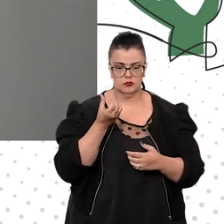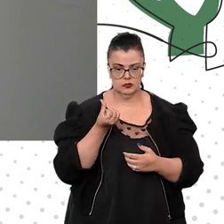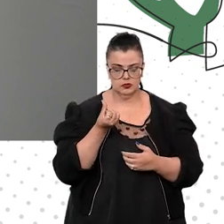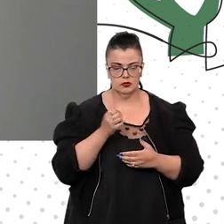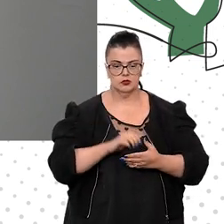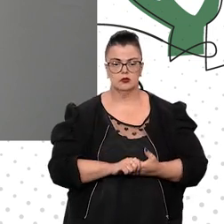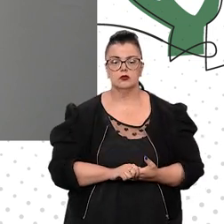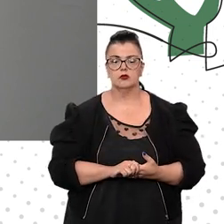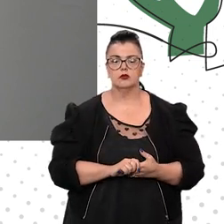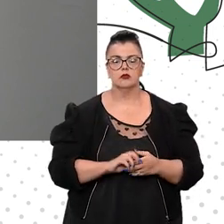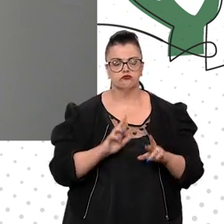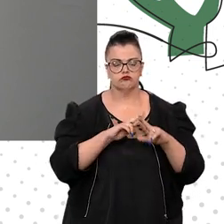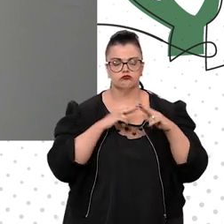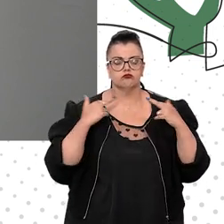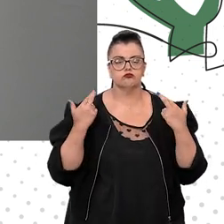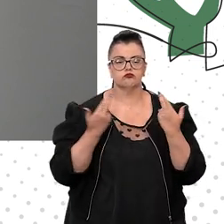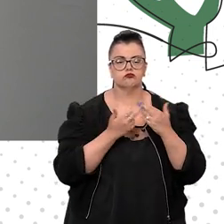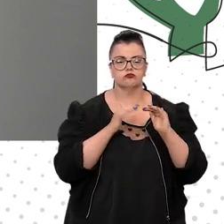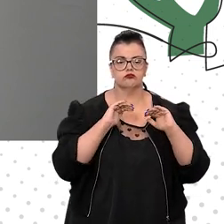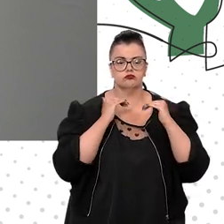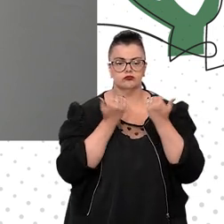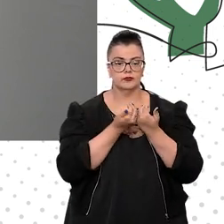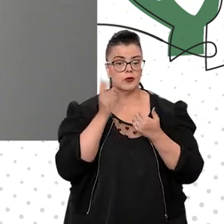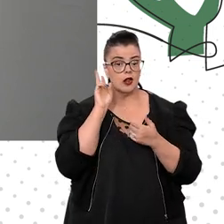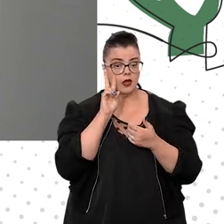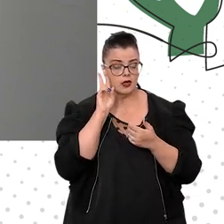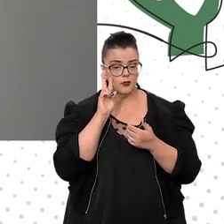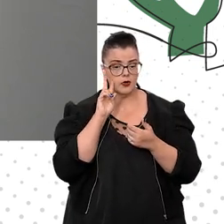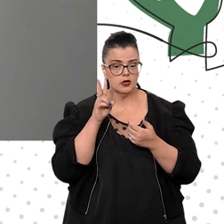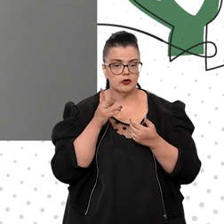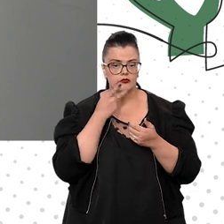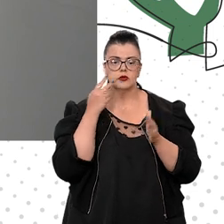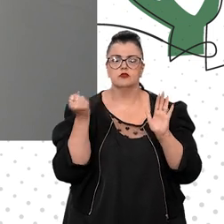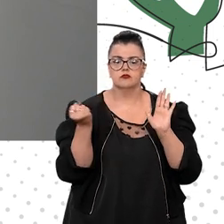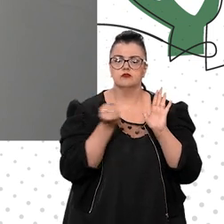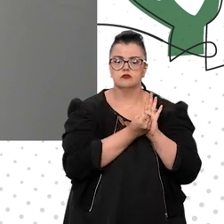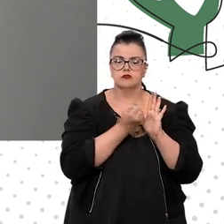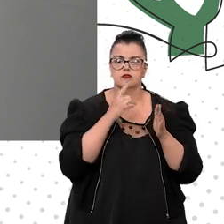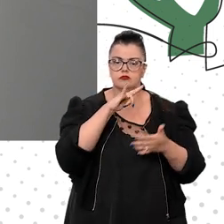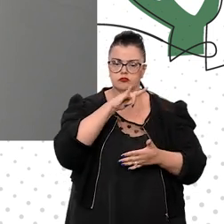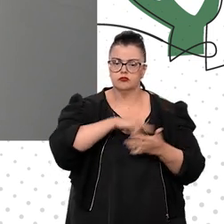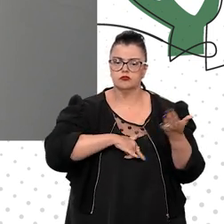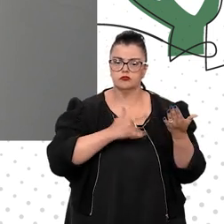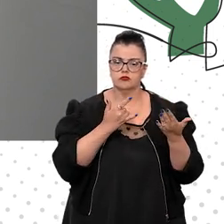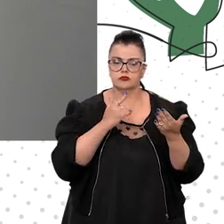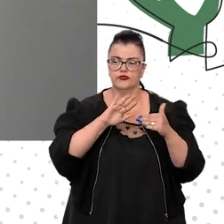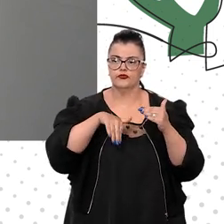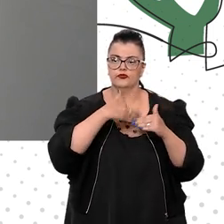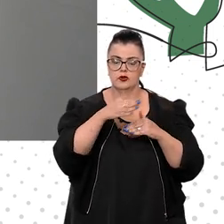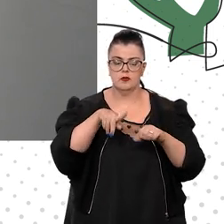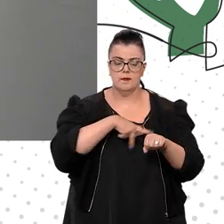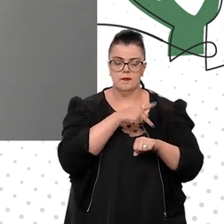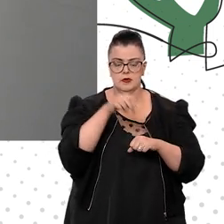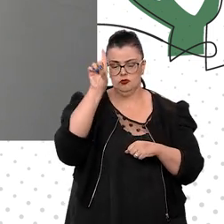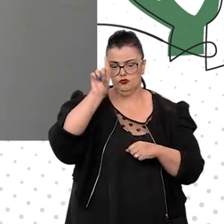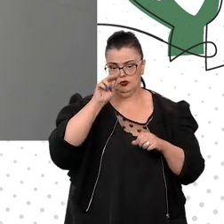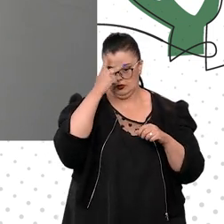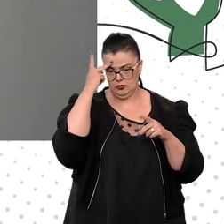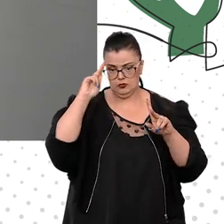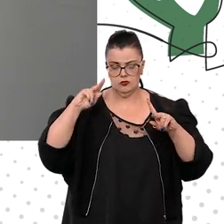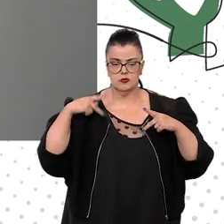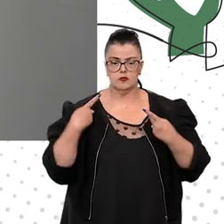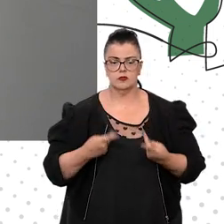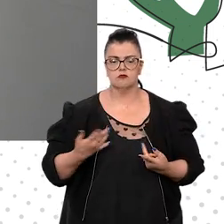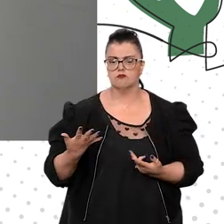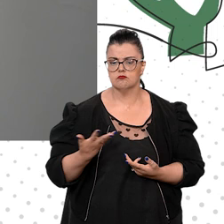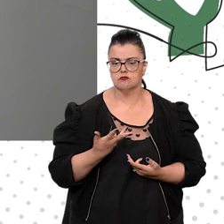Convenção, que vale a pena sempre lembrar, foi o primeiro documento internacional de direitos humanos a merecer